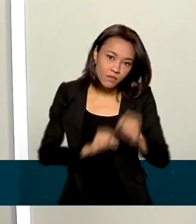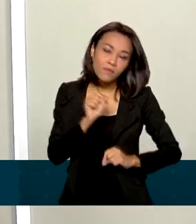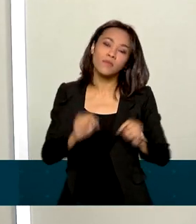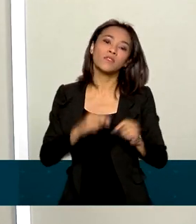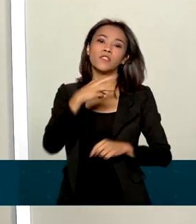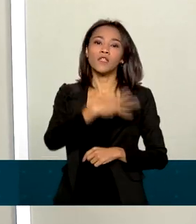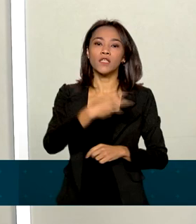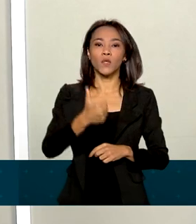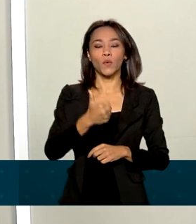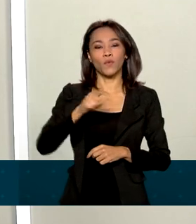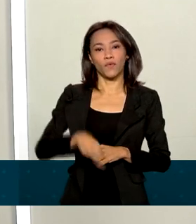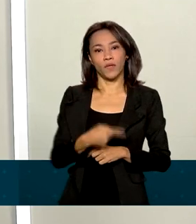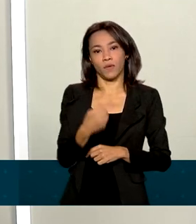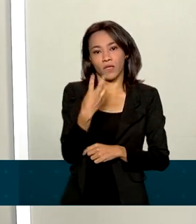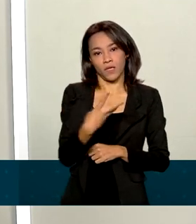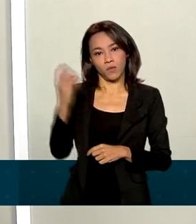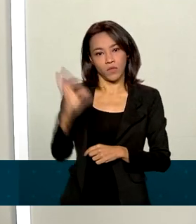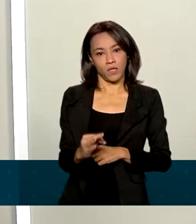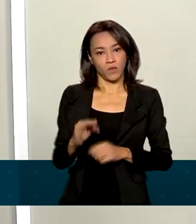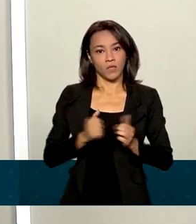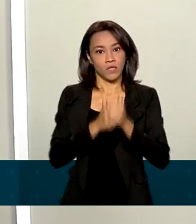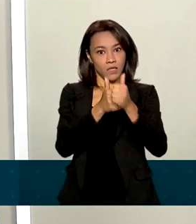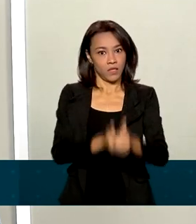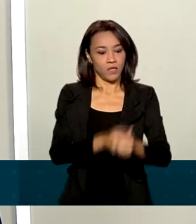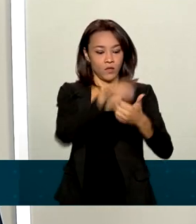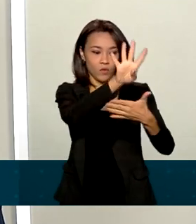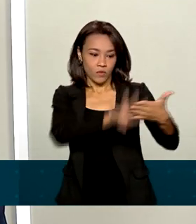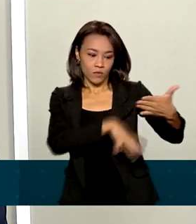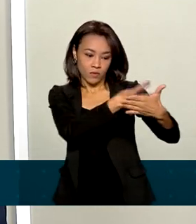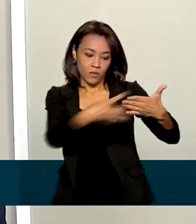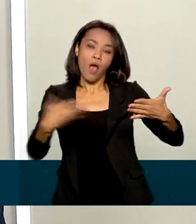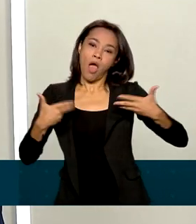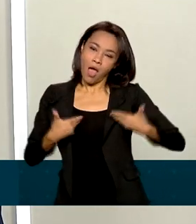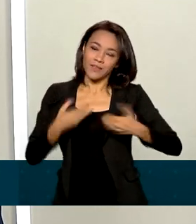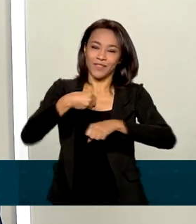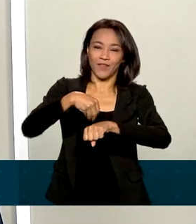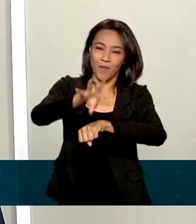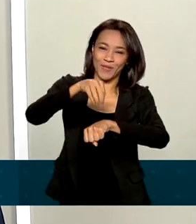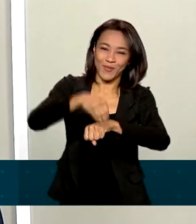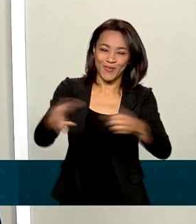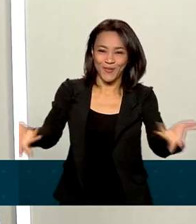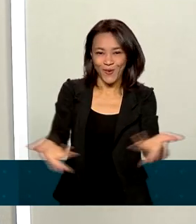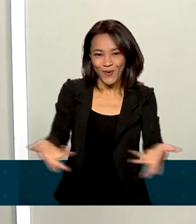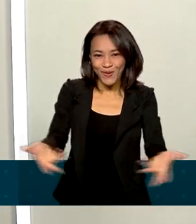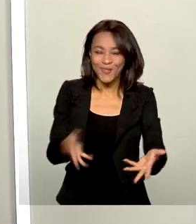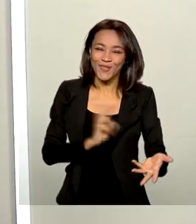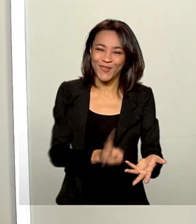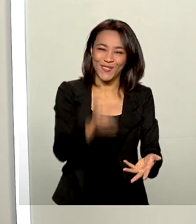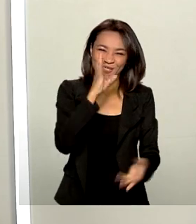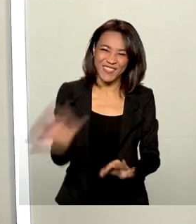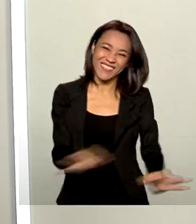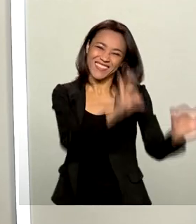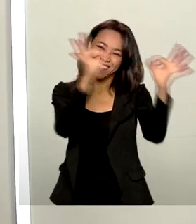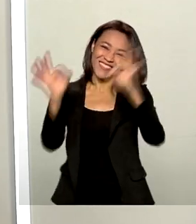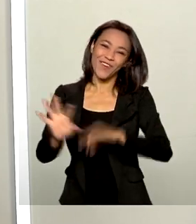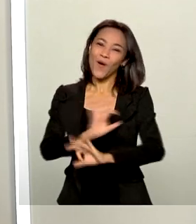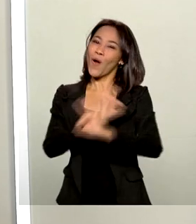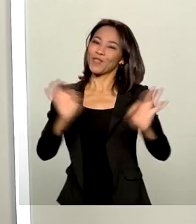,3% na tabela. Essas são as informações que nós temos para você hoje. E continue conosco, que tenha um ótimo dia.